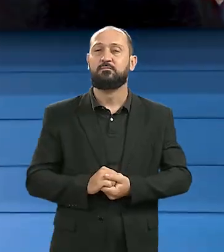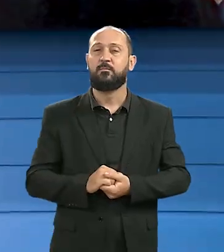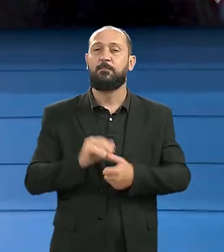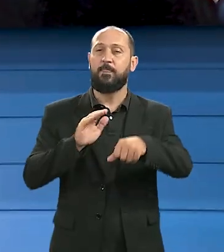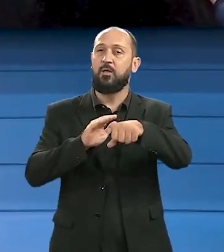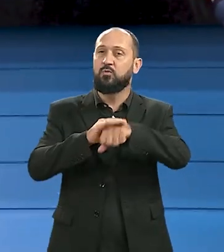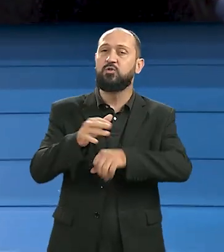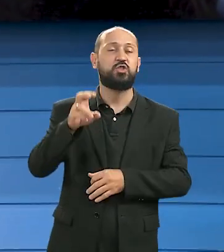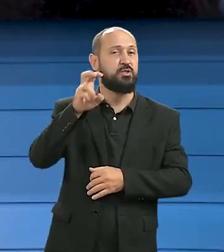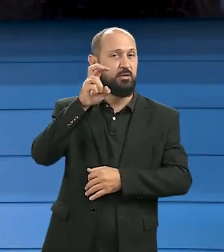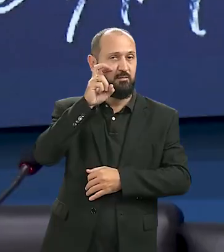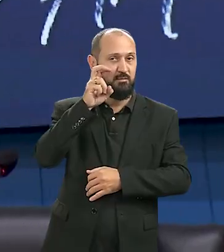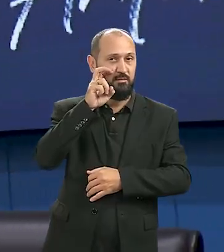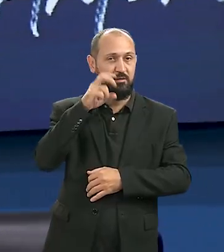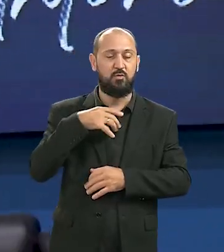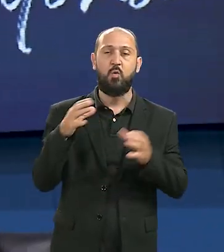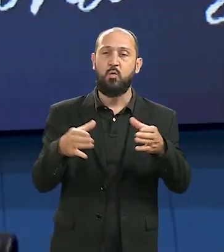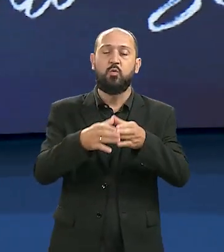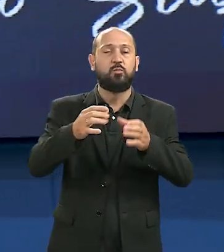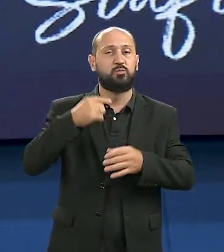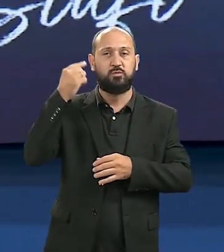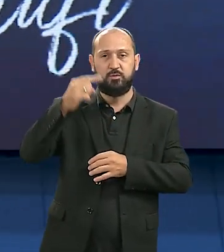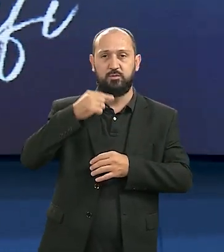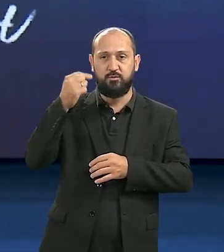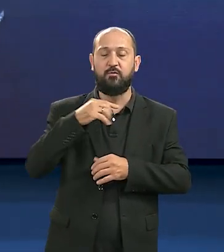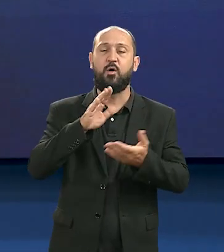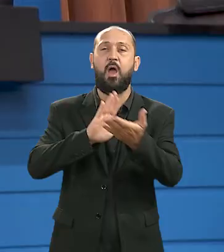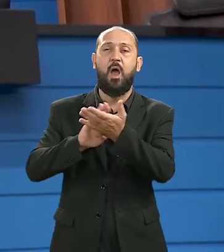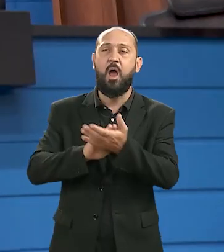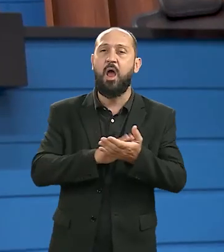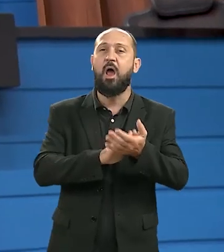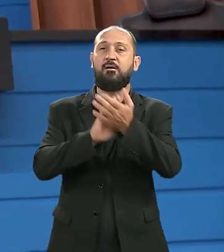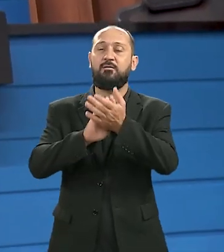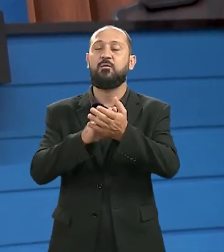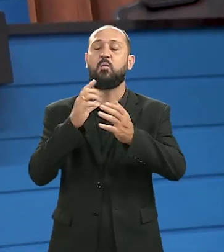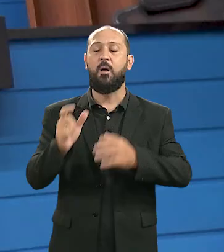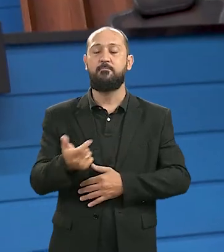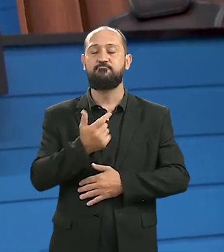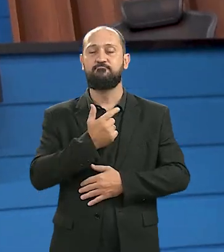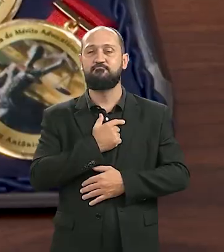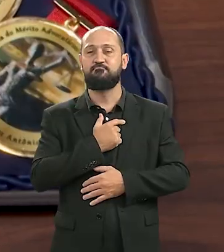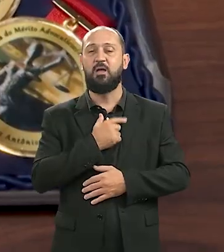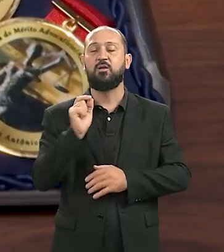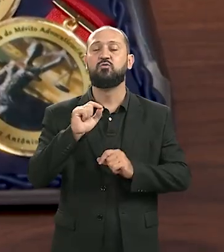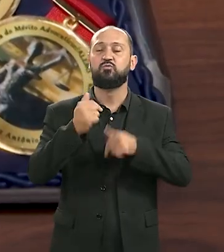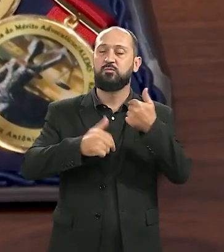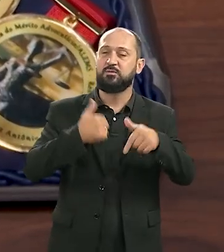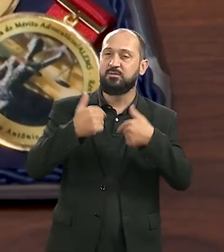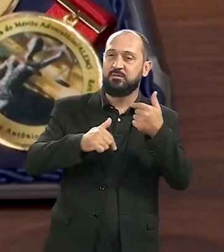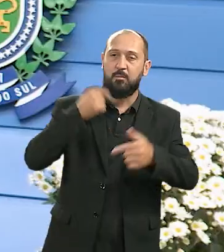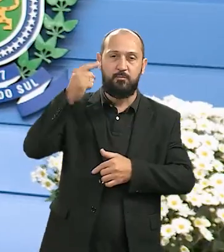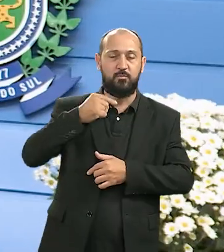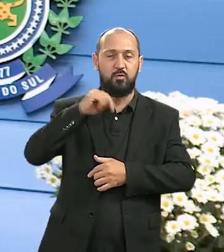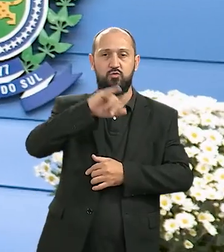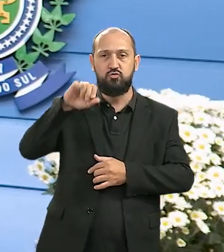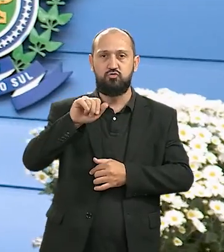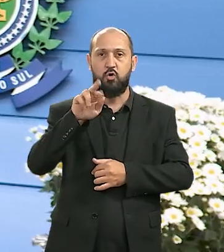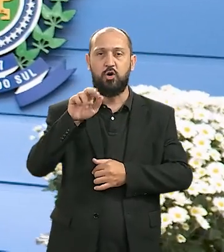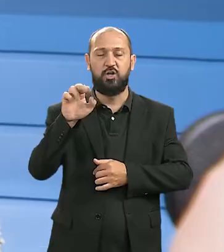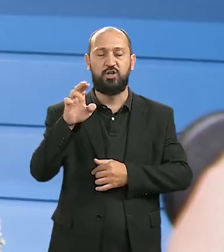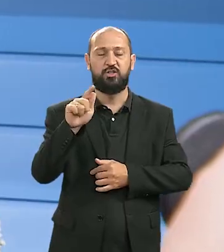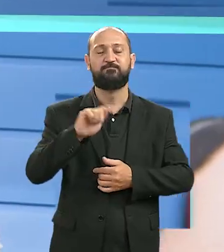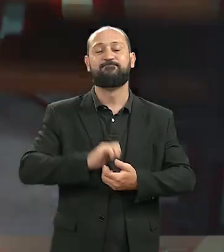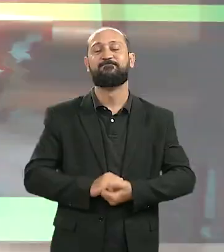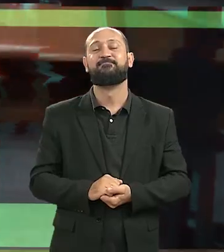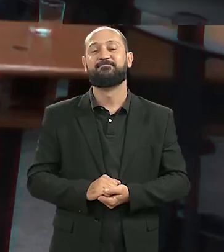Na noite de quinta-feira, advogados do Estado foram homenageados com a medalha do mérito ao advocatício Jorge Antônio Siuf.